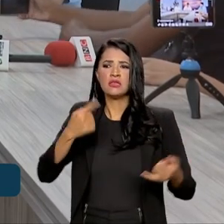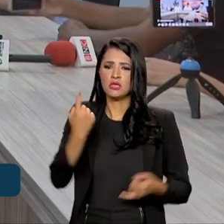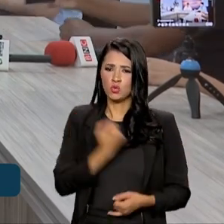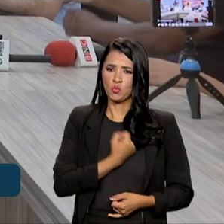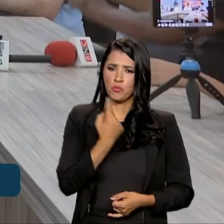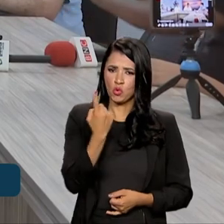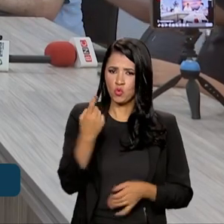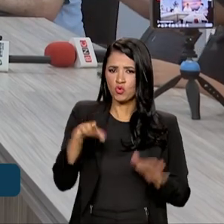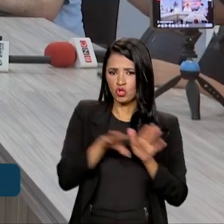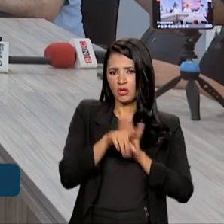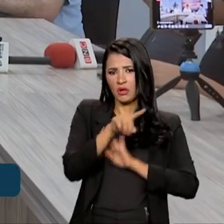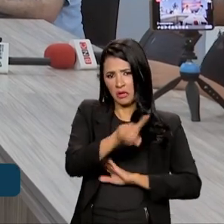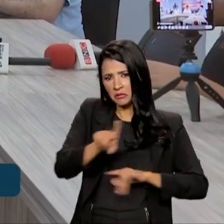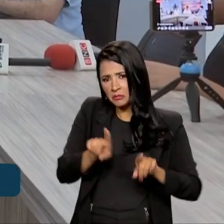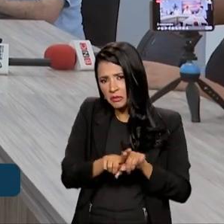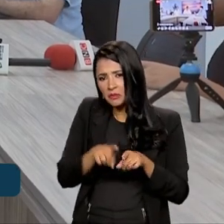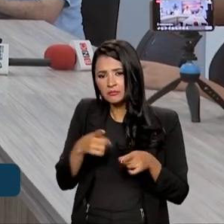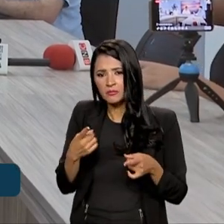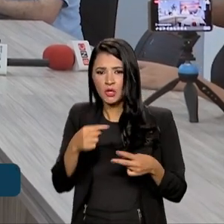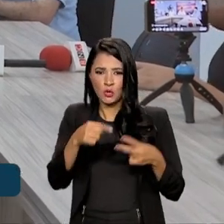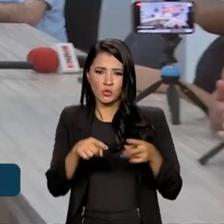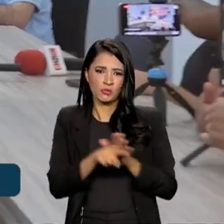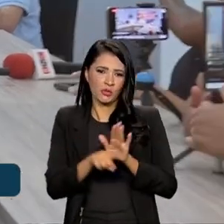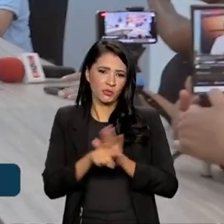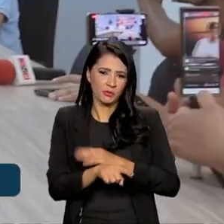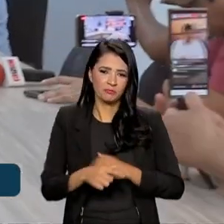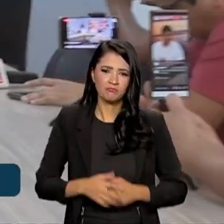comunidades, a começar da Vila Amazônia? São duas perguntas no caso.